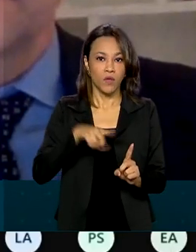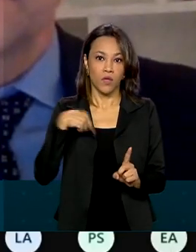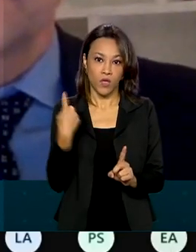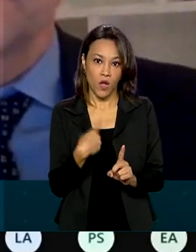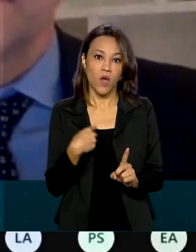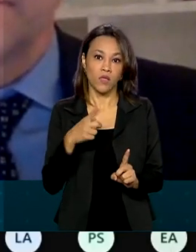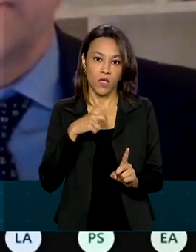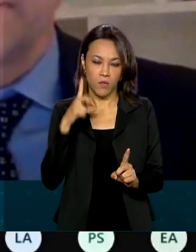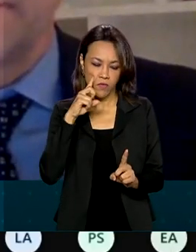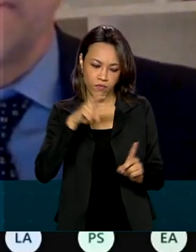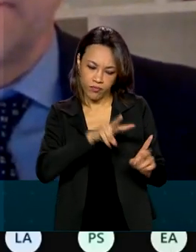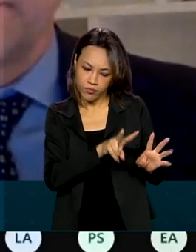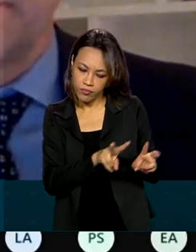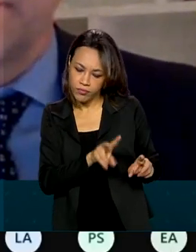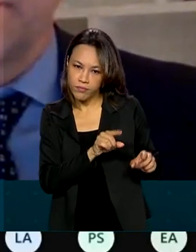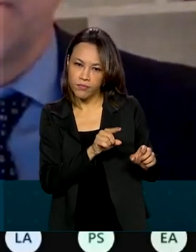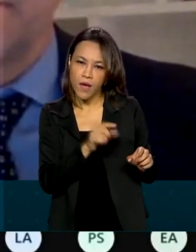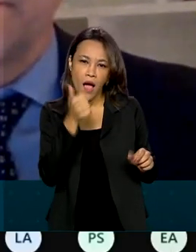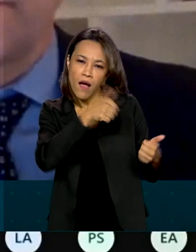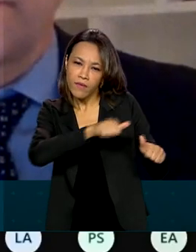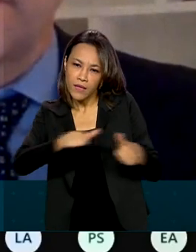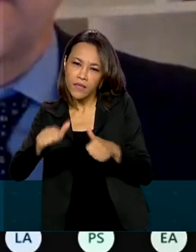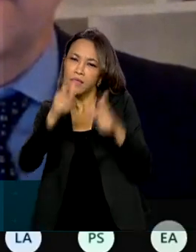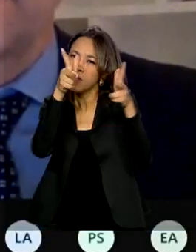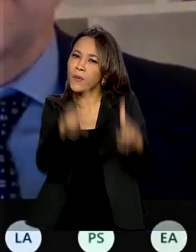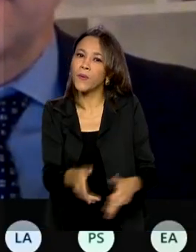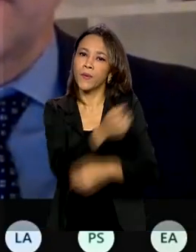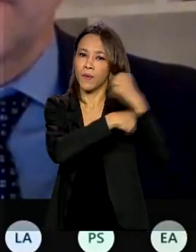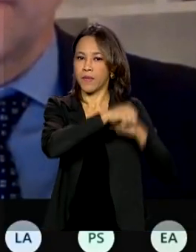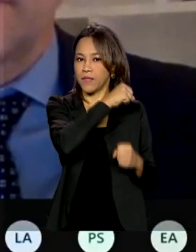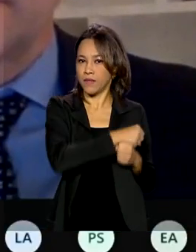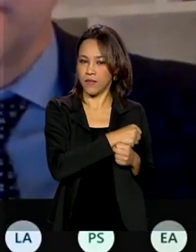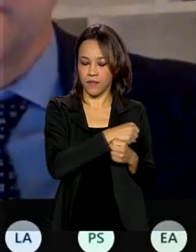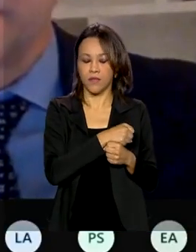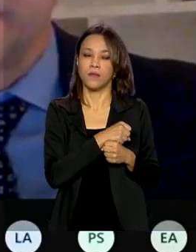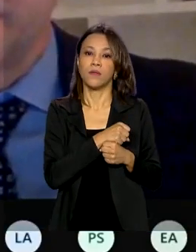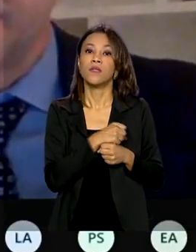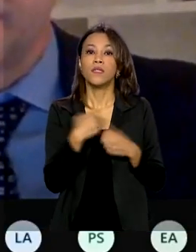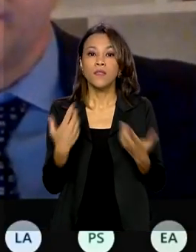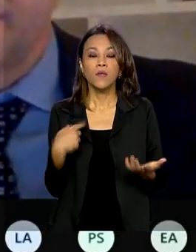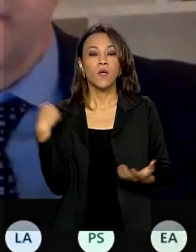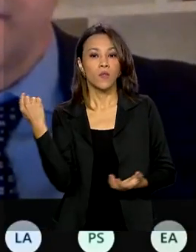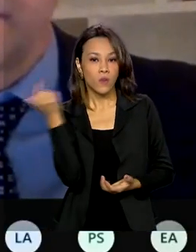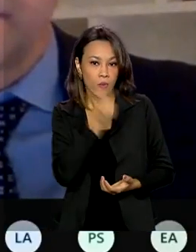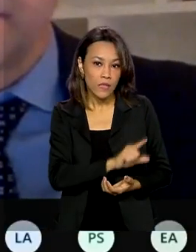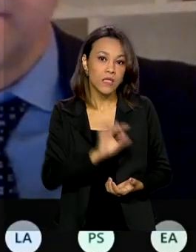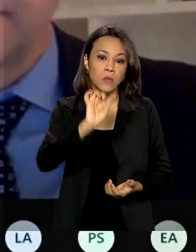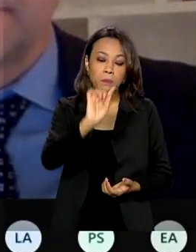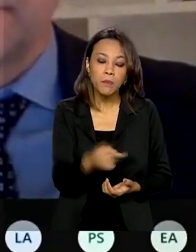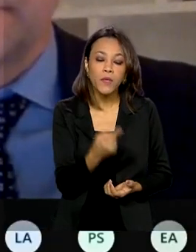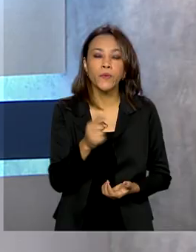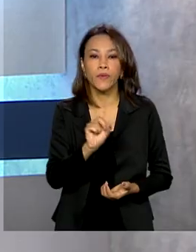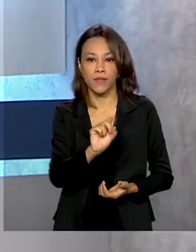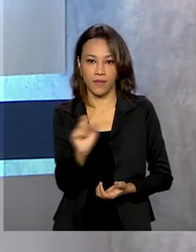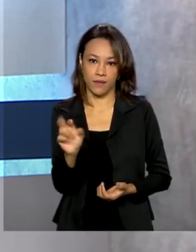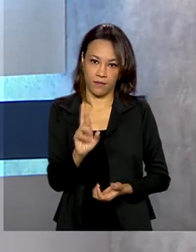temos. Exatamente como fizemos no ano passado. Então, chegamos ao valor de R$.100,00.